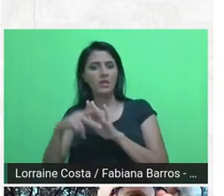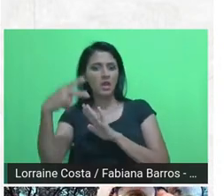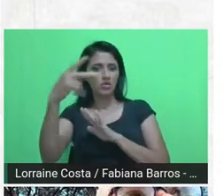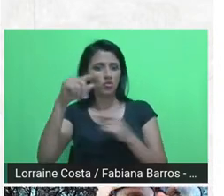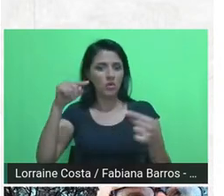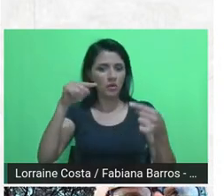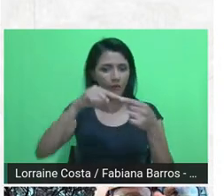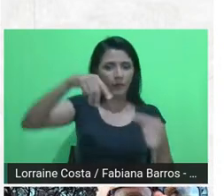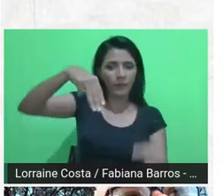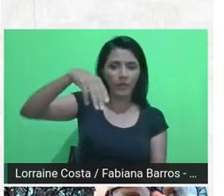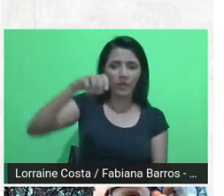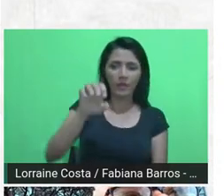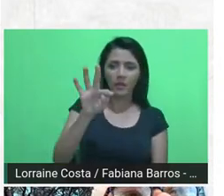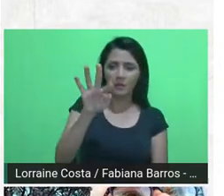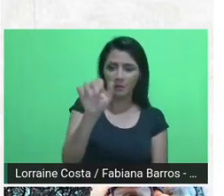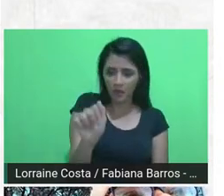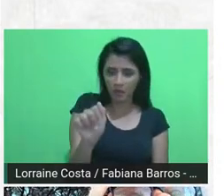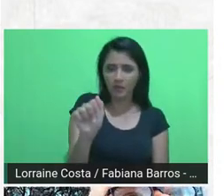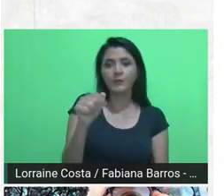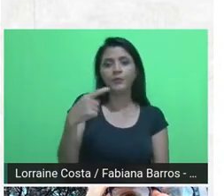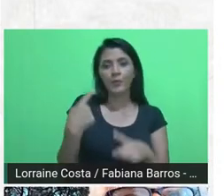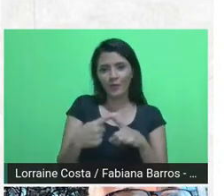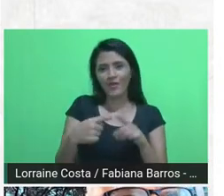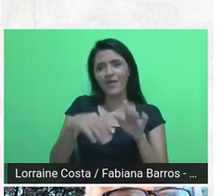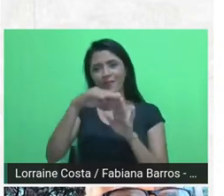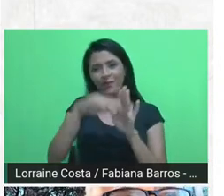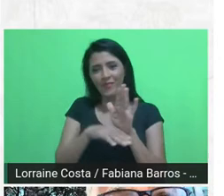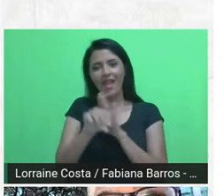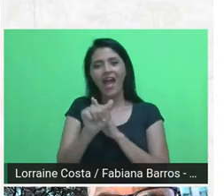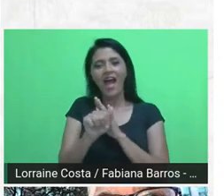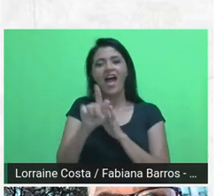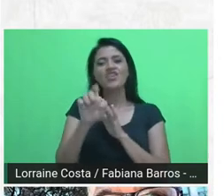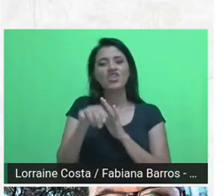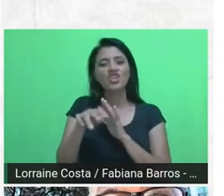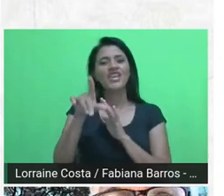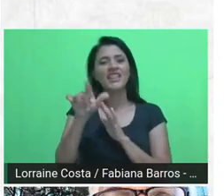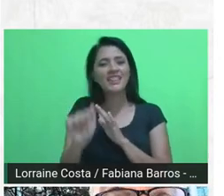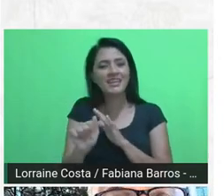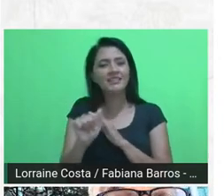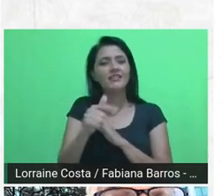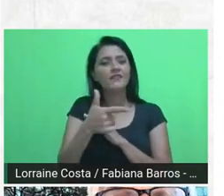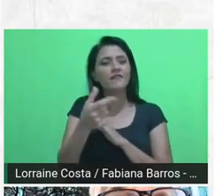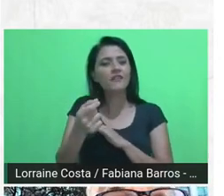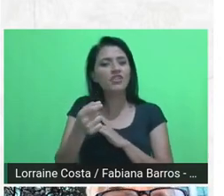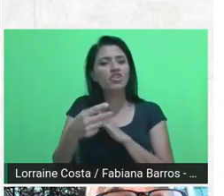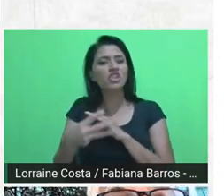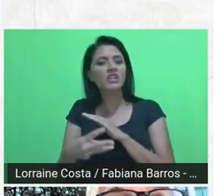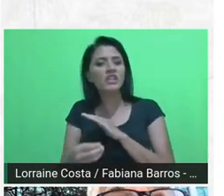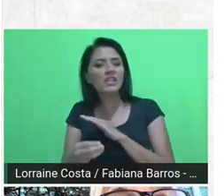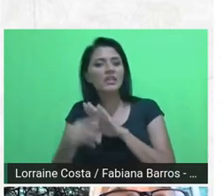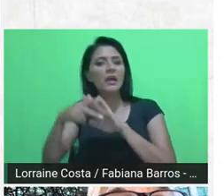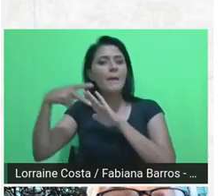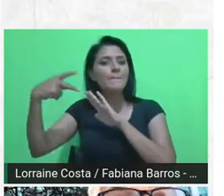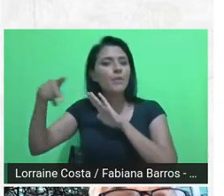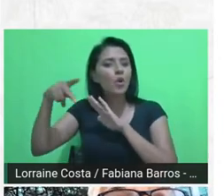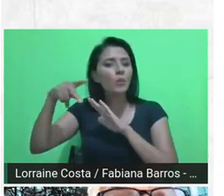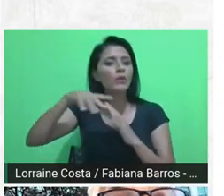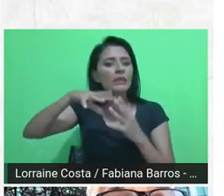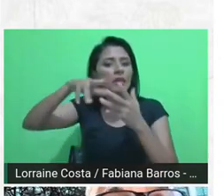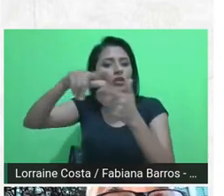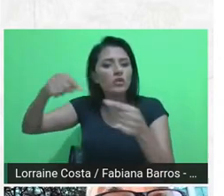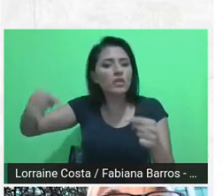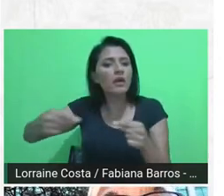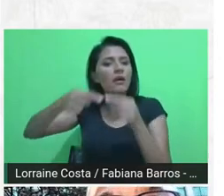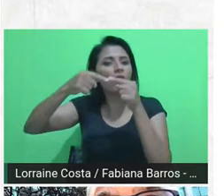importante, porque como a Agenda 2030 dos ODS tem um caráter internacional, isso dá a essa